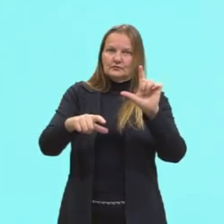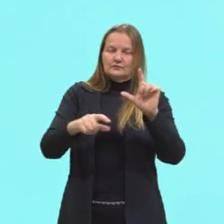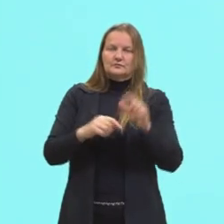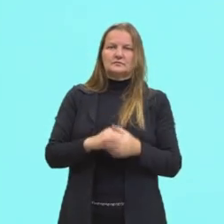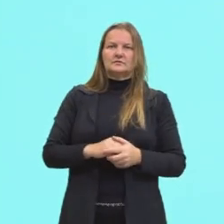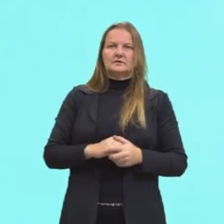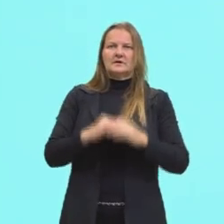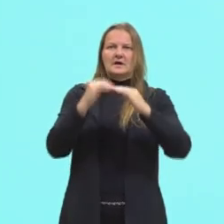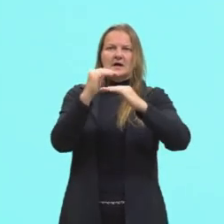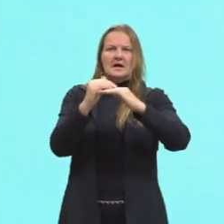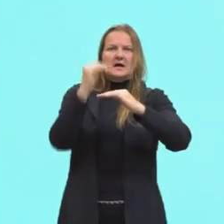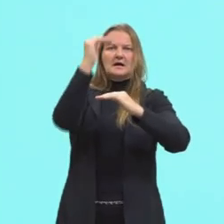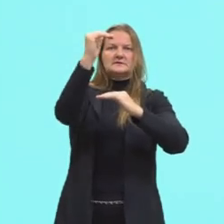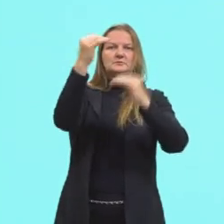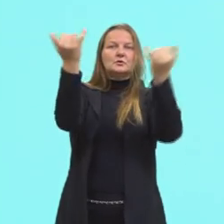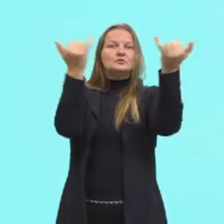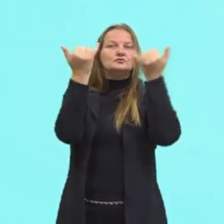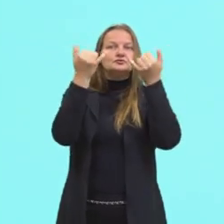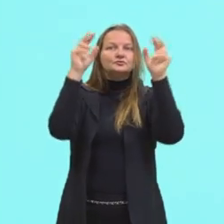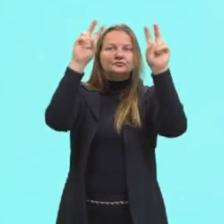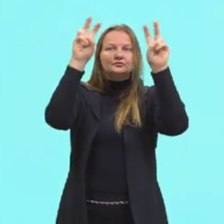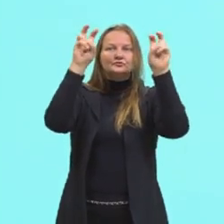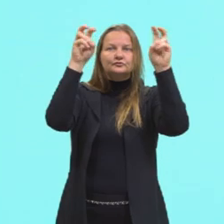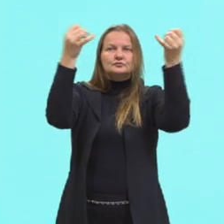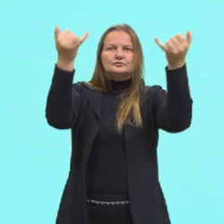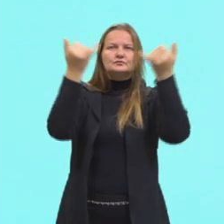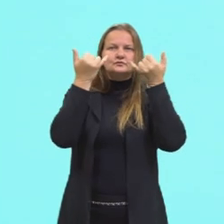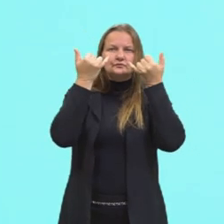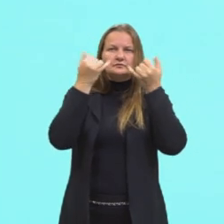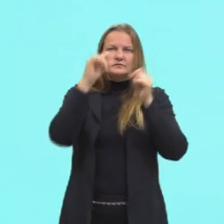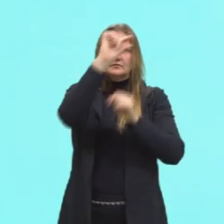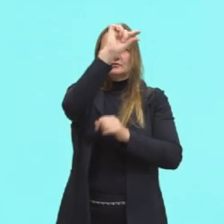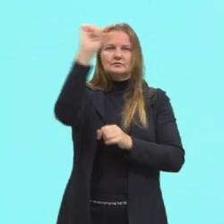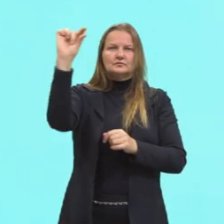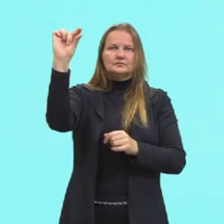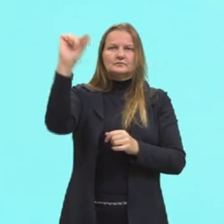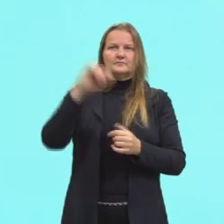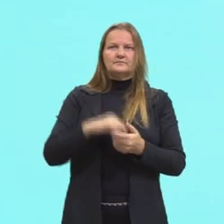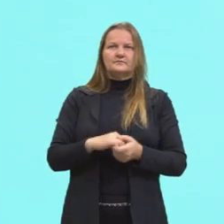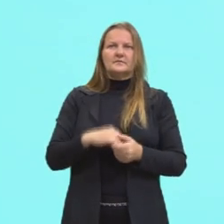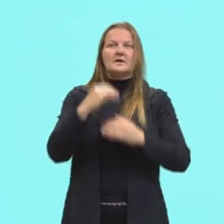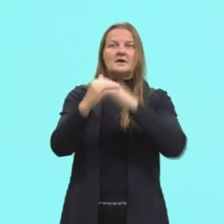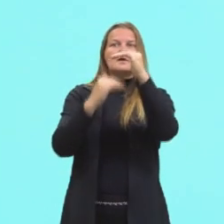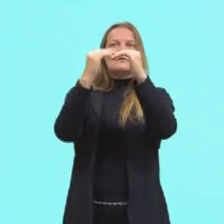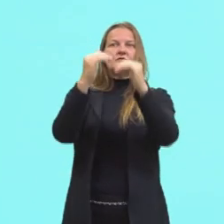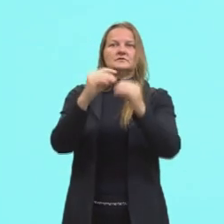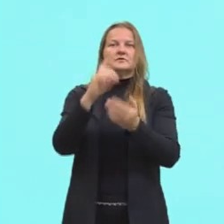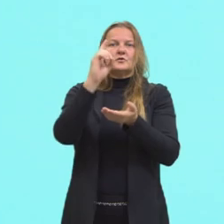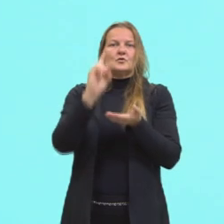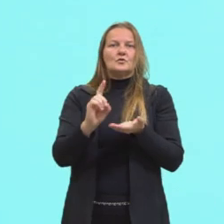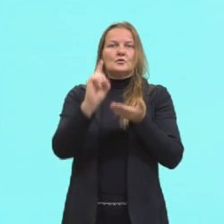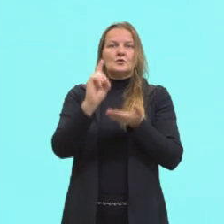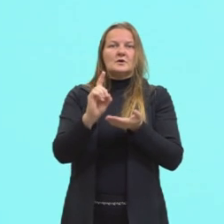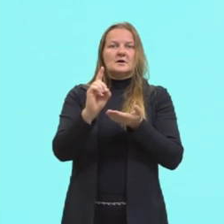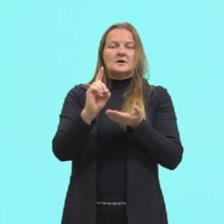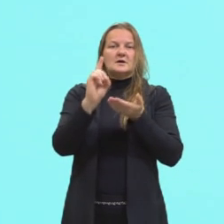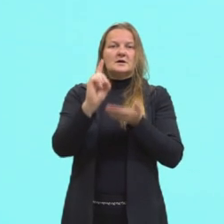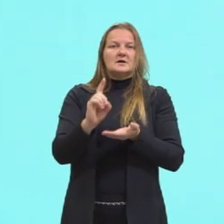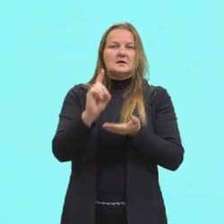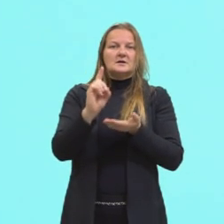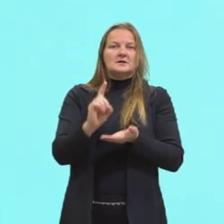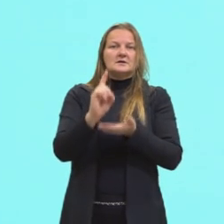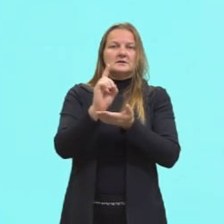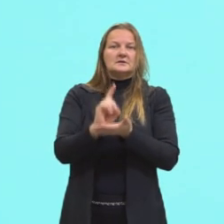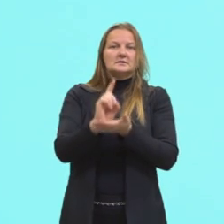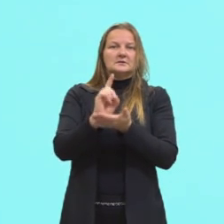acima sempre vai vir o título, tá? Nesse caso, nós temos a evolução da densidade demográfica. Como é que eu